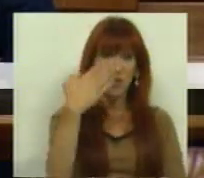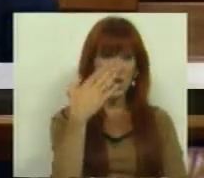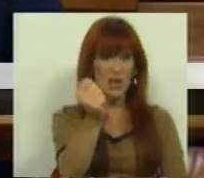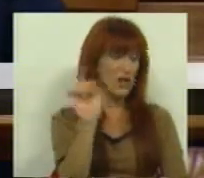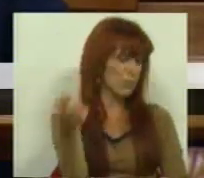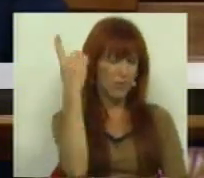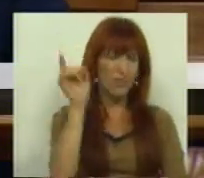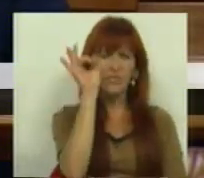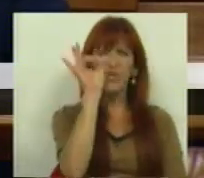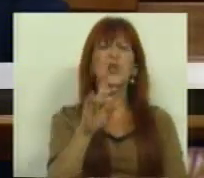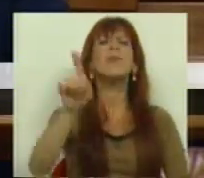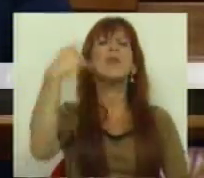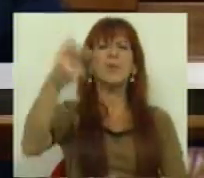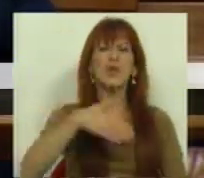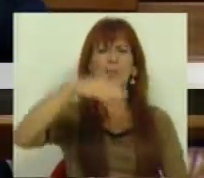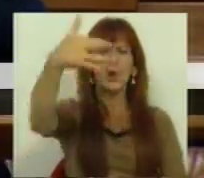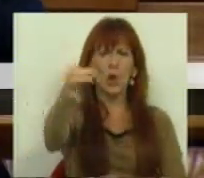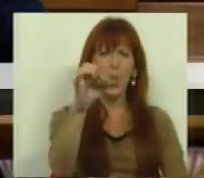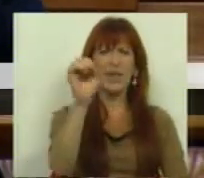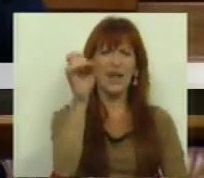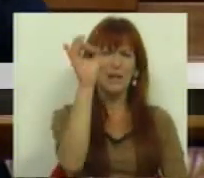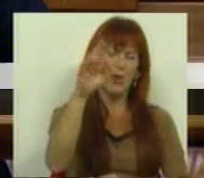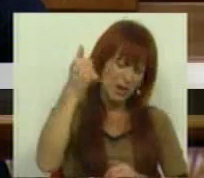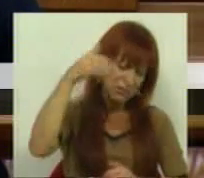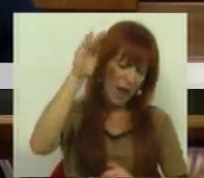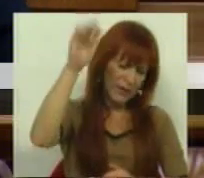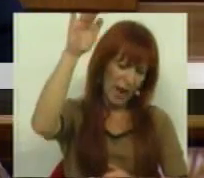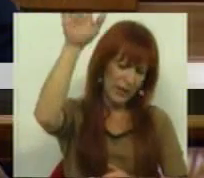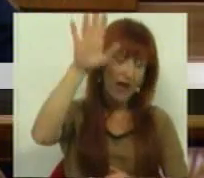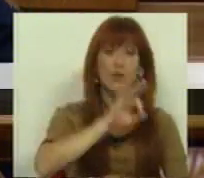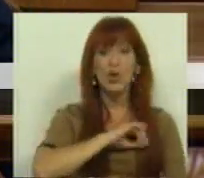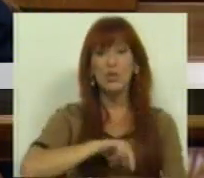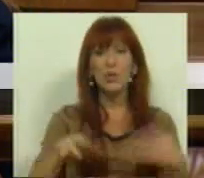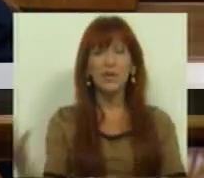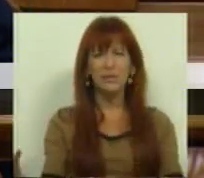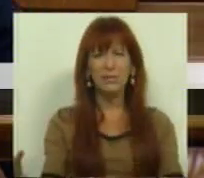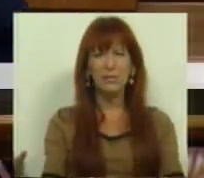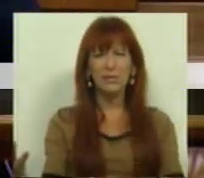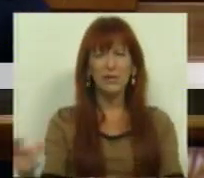75, despejam aos 80 anos e por aí fora, senhores deputados.